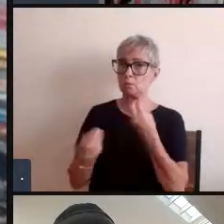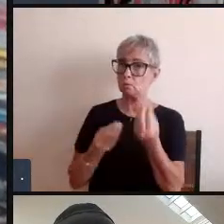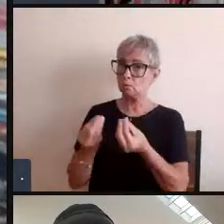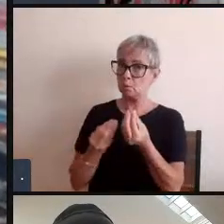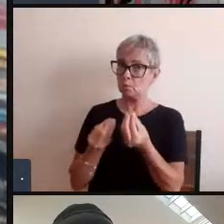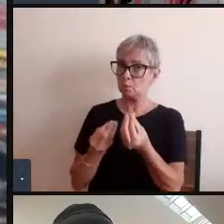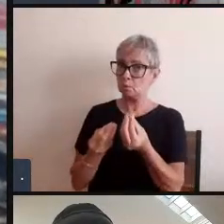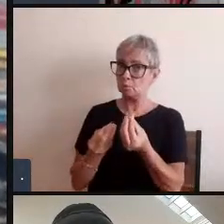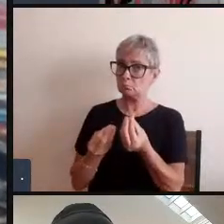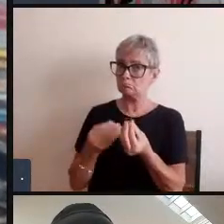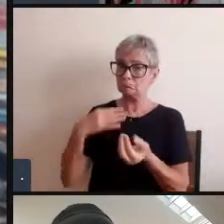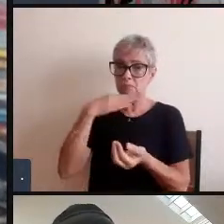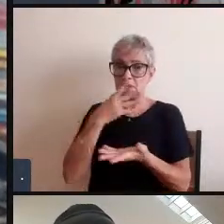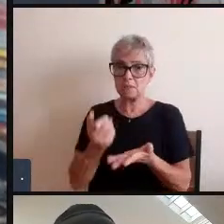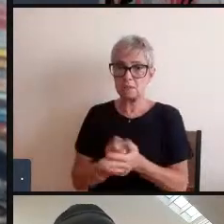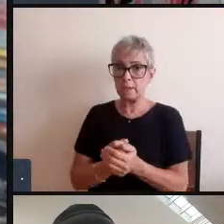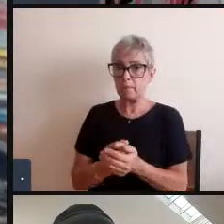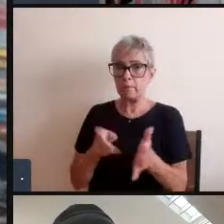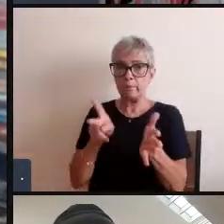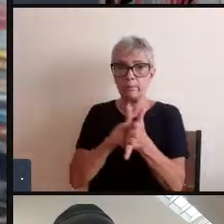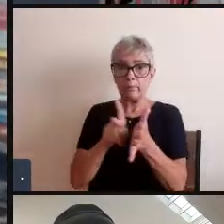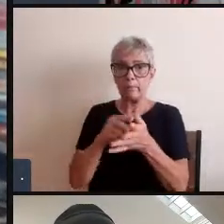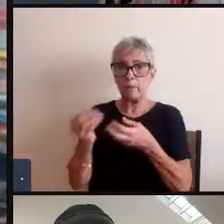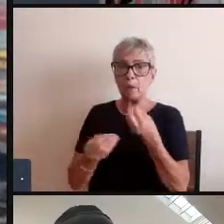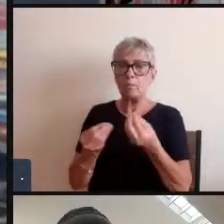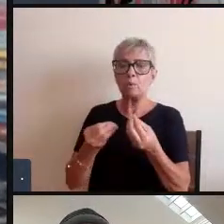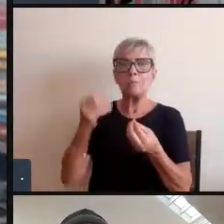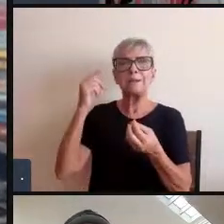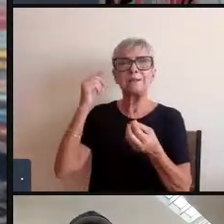na arte ele tenta imprimir isso na arte